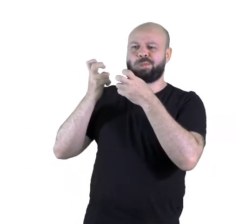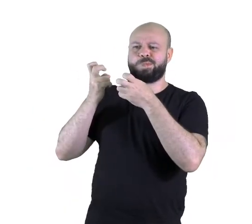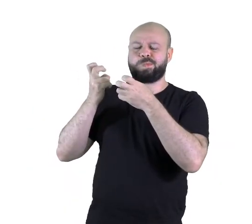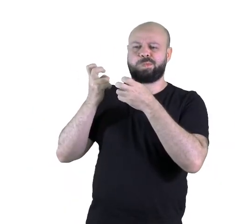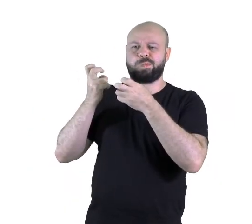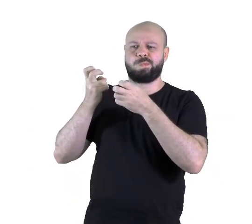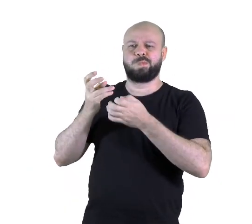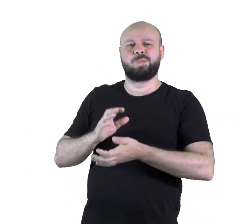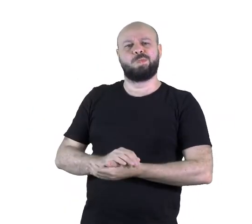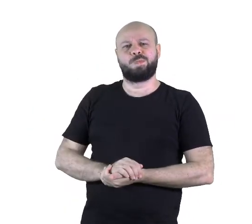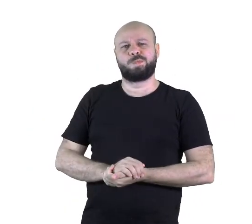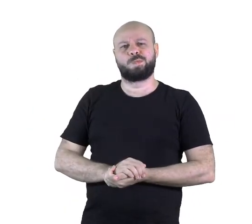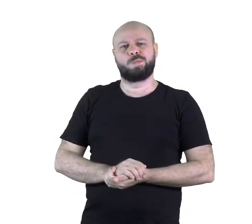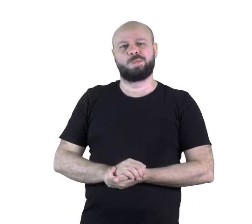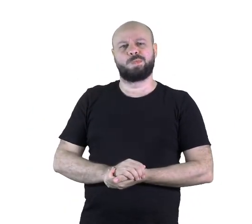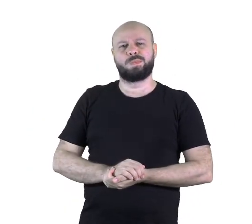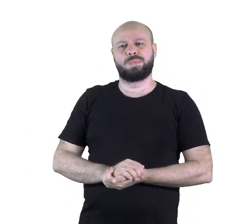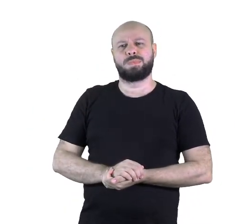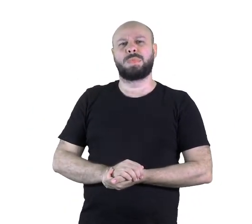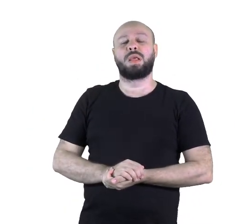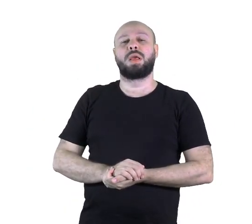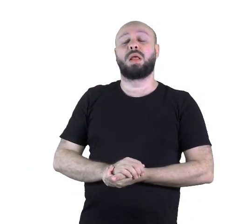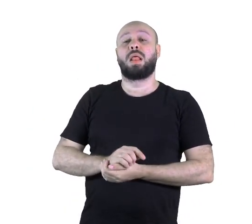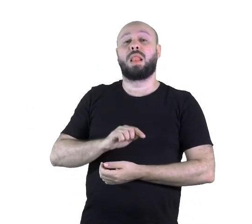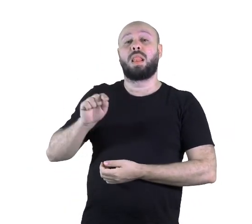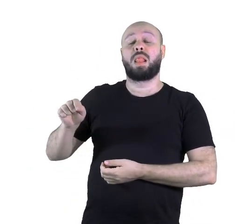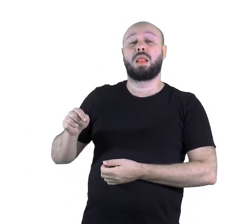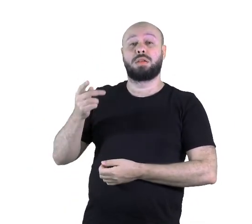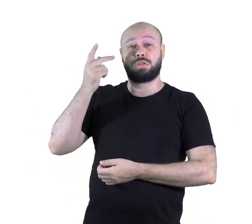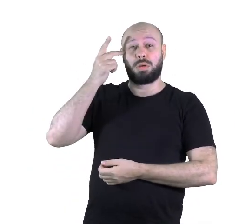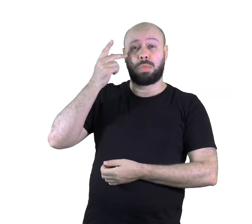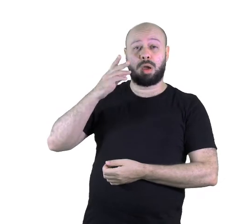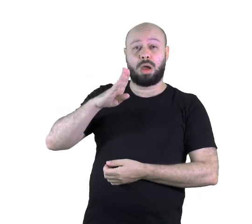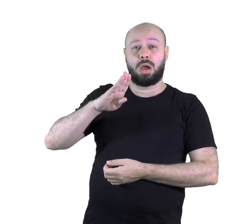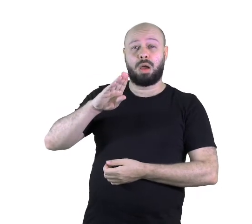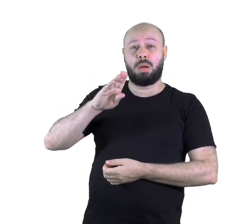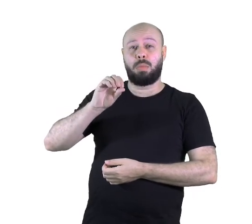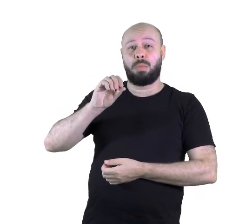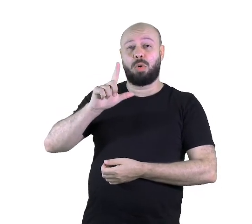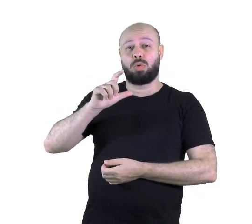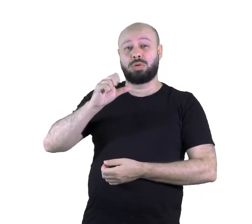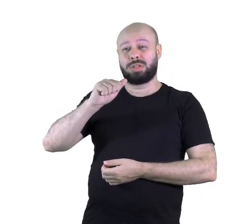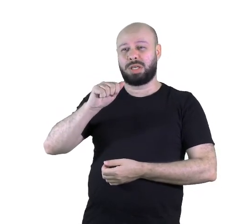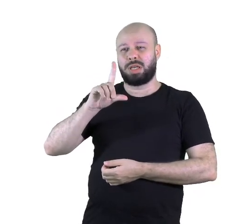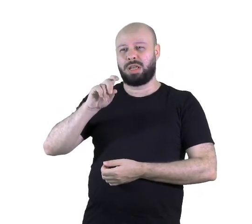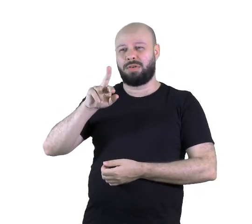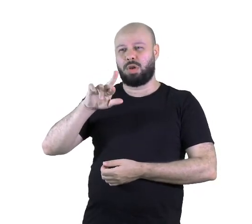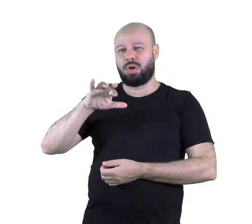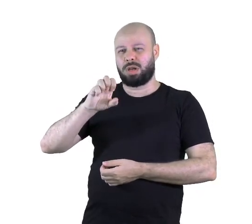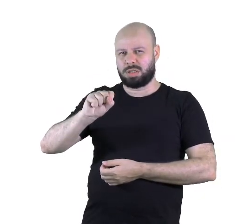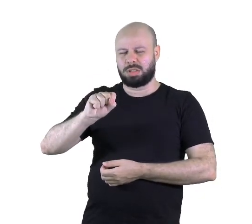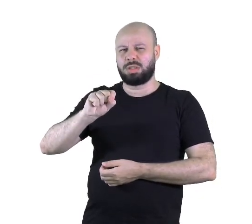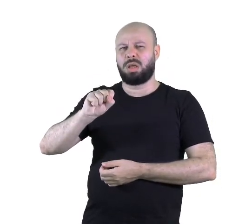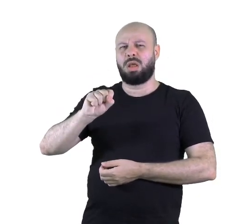é uma imagem da Bolsa de Valores em São Paulo onde várias pessoas